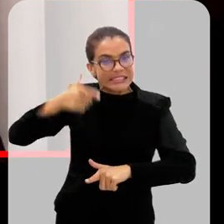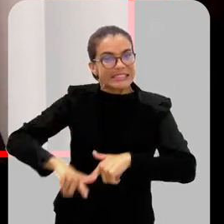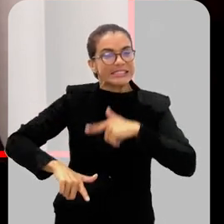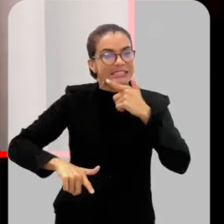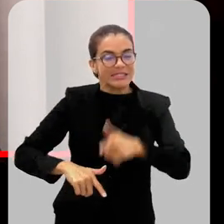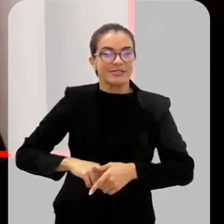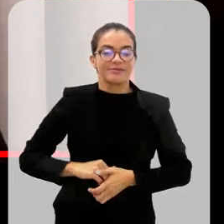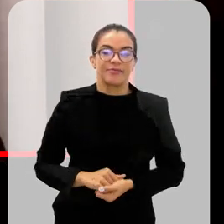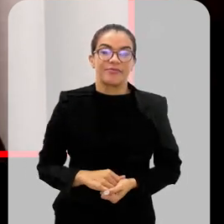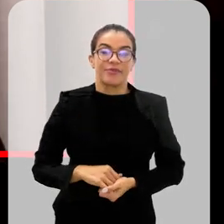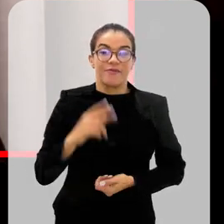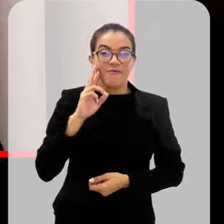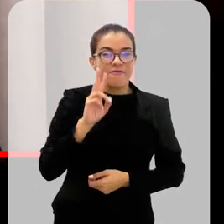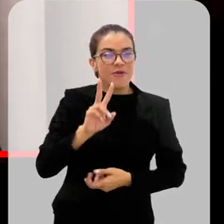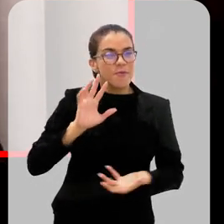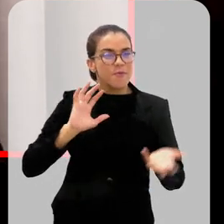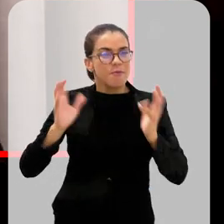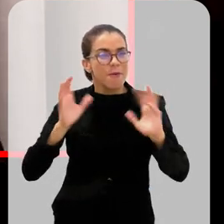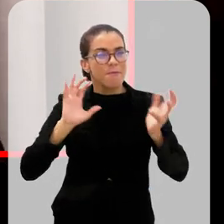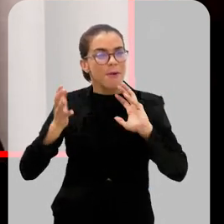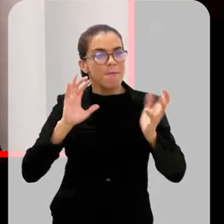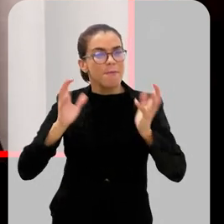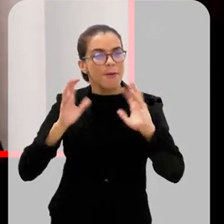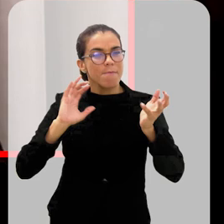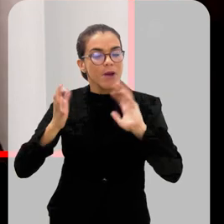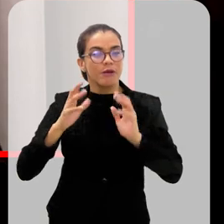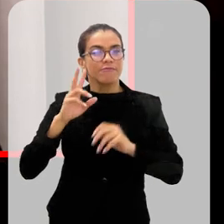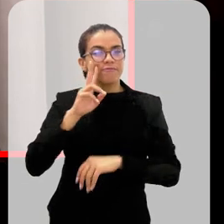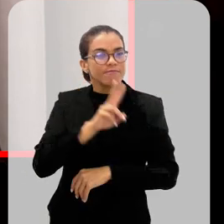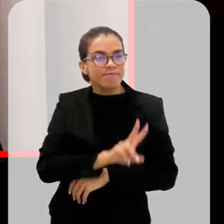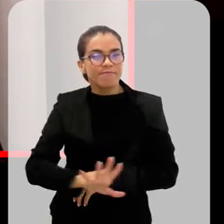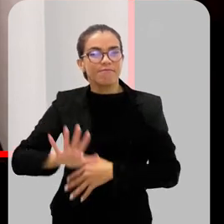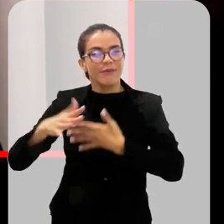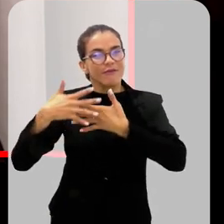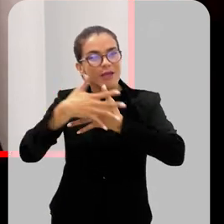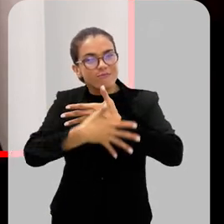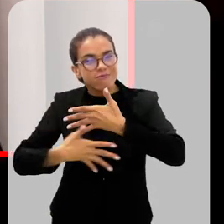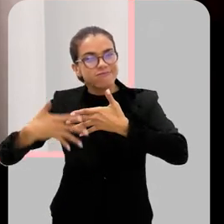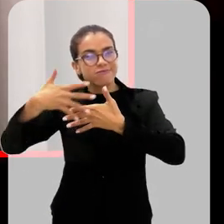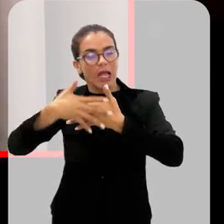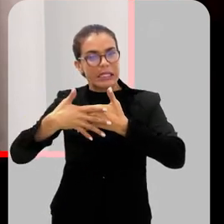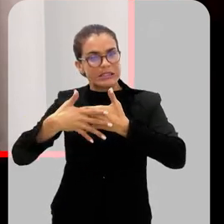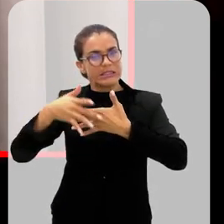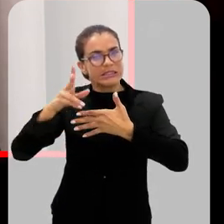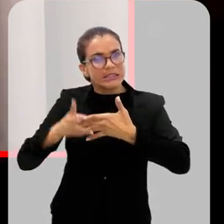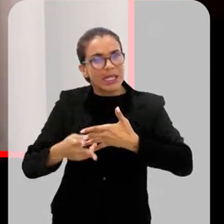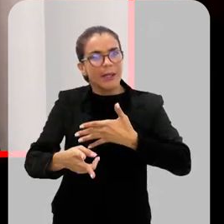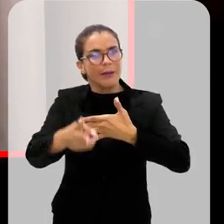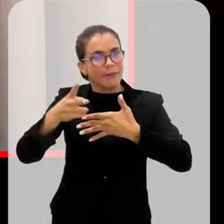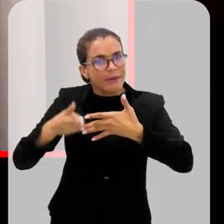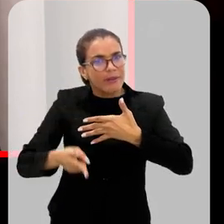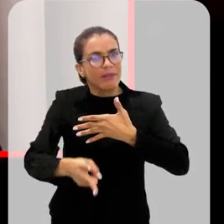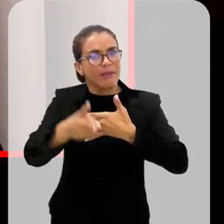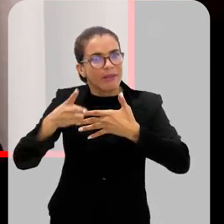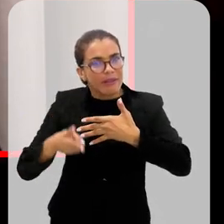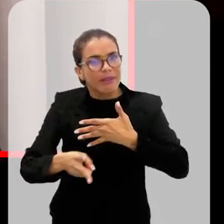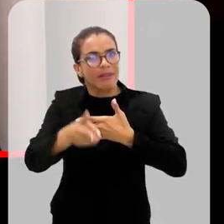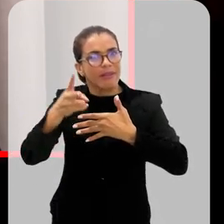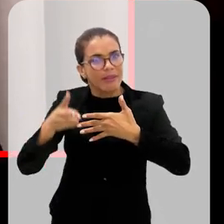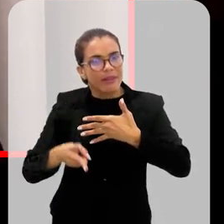né? E tendo em vista essas mudanças climáticas, a gente vê esse cenário como uma possibilidade real de acontecer